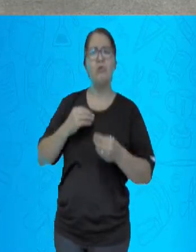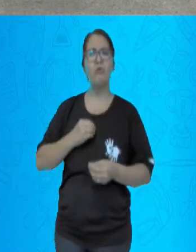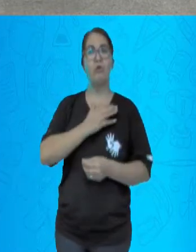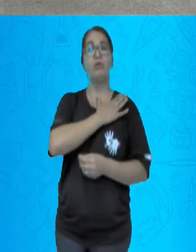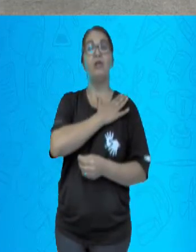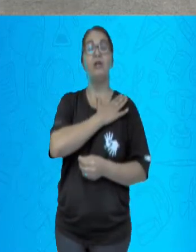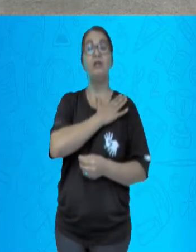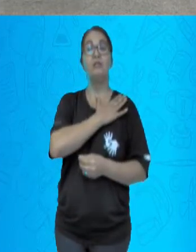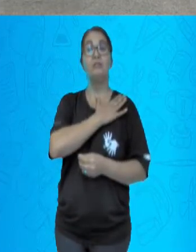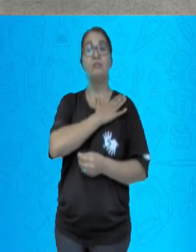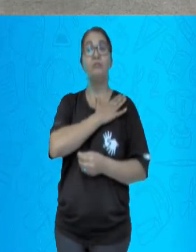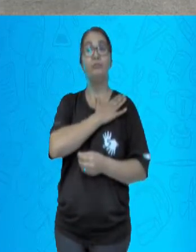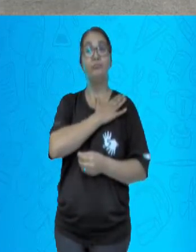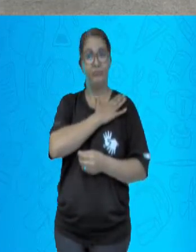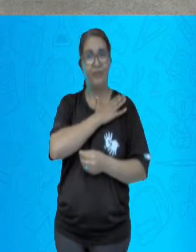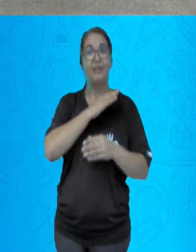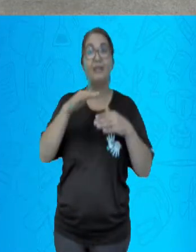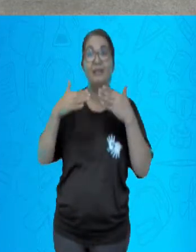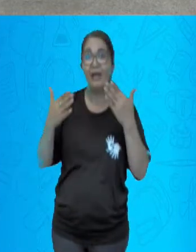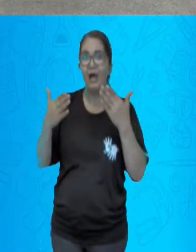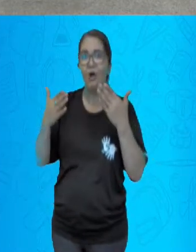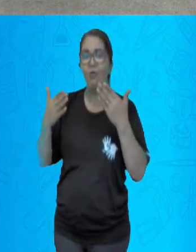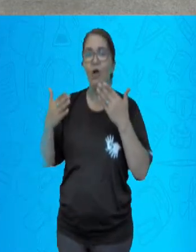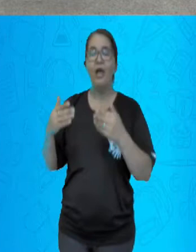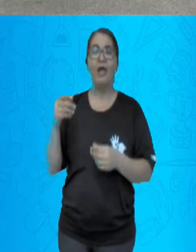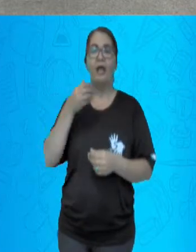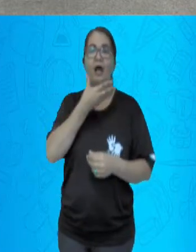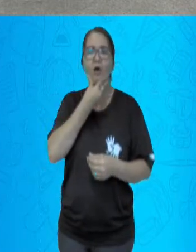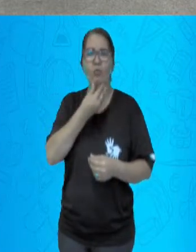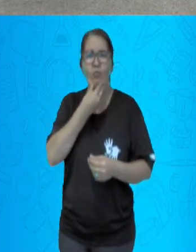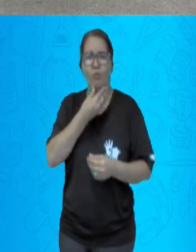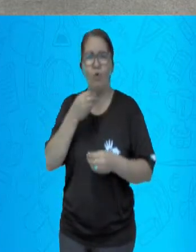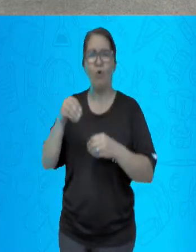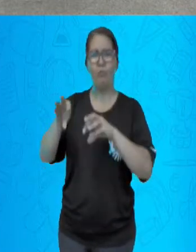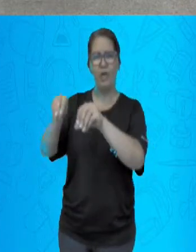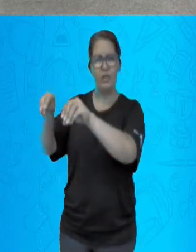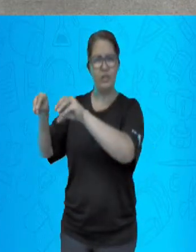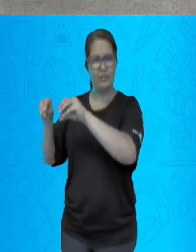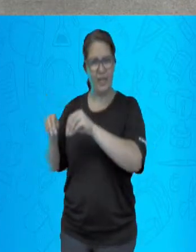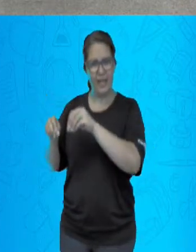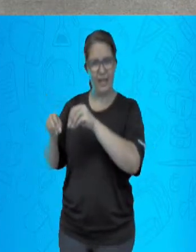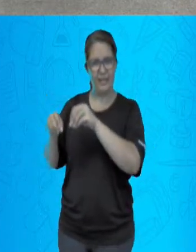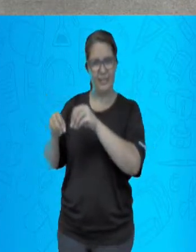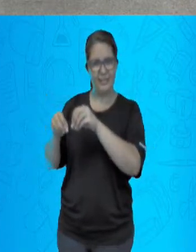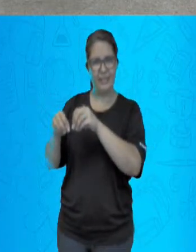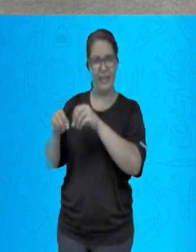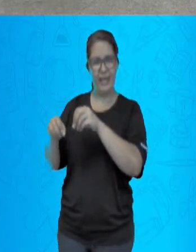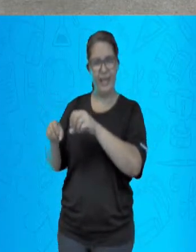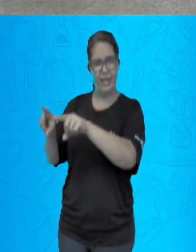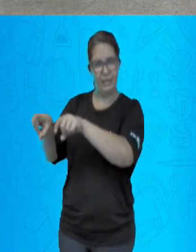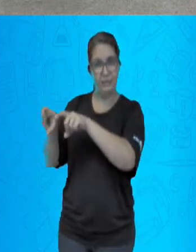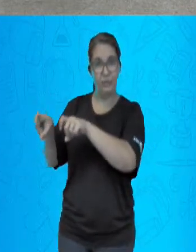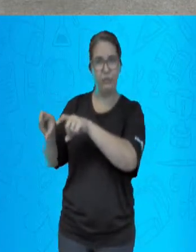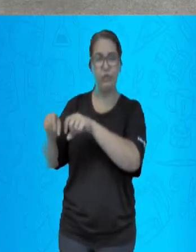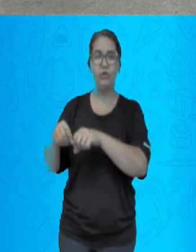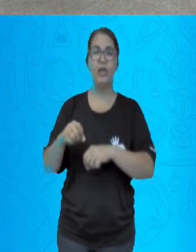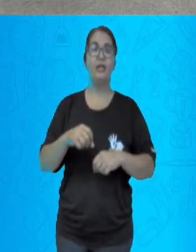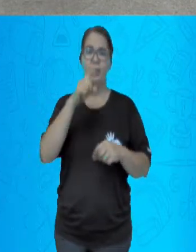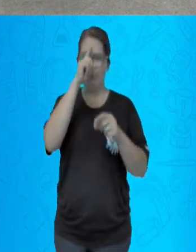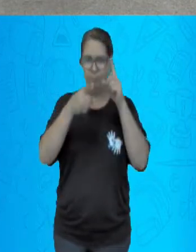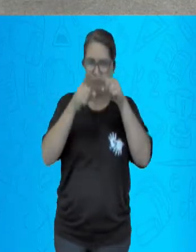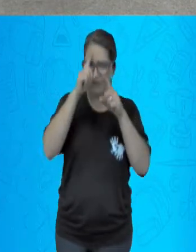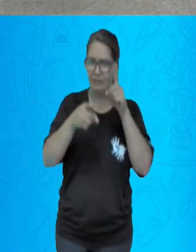Era quem fazia a intimidação de eleitores e a compra de votos. E quando isso não fosse o